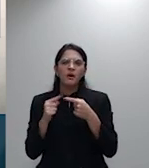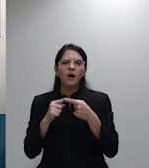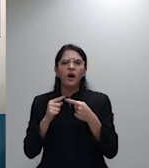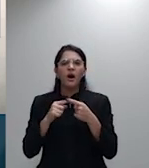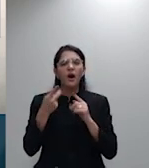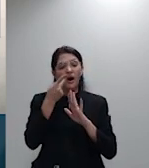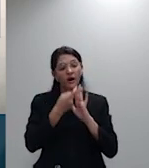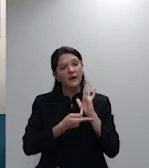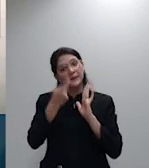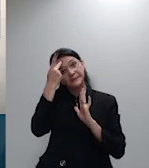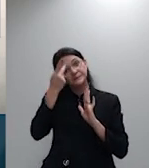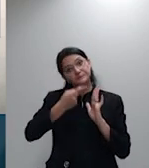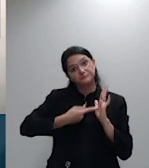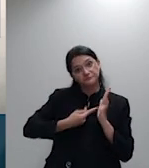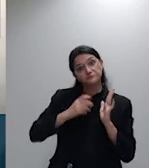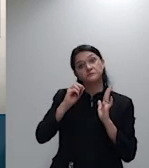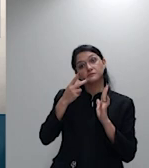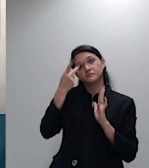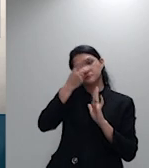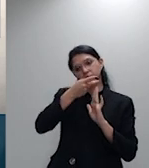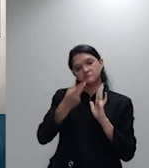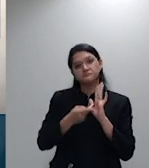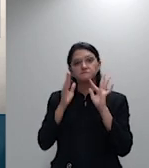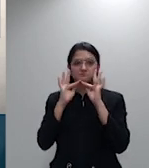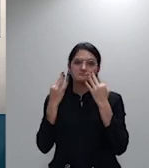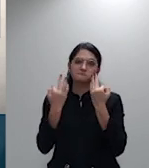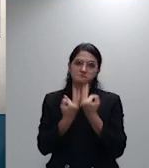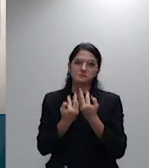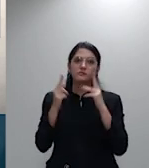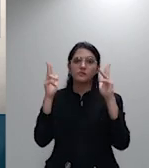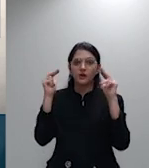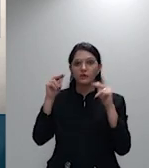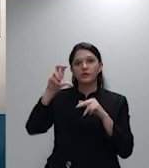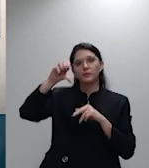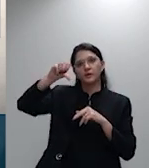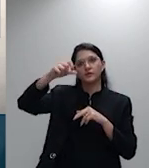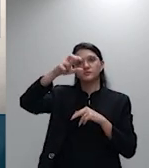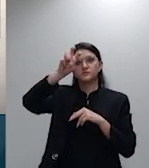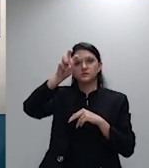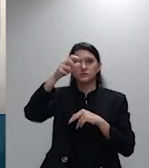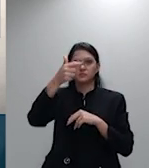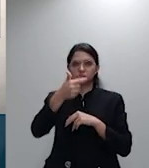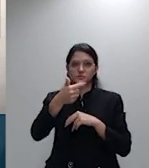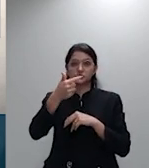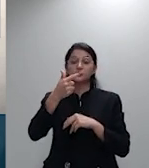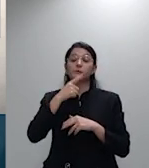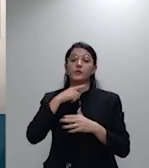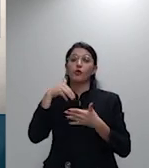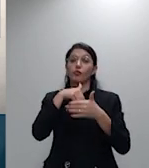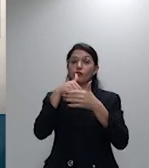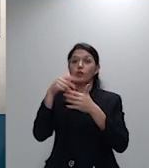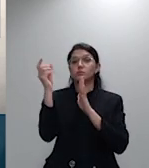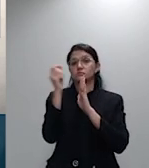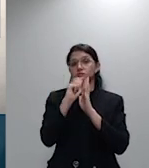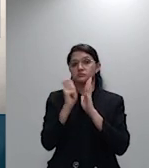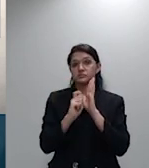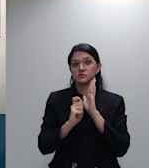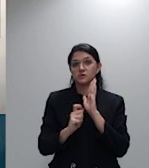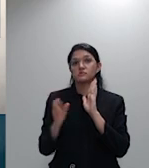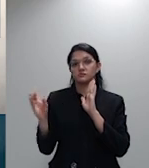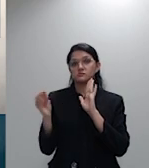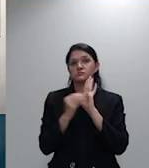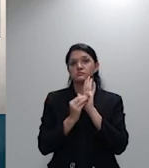952 transcrevo no meu voto e também no acordo no paradigma da relatoria do